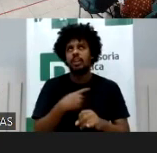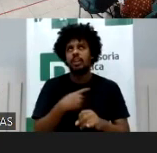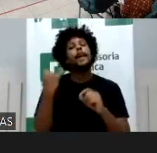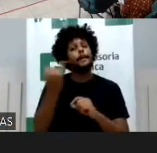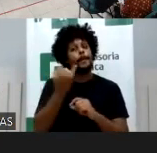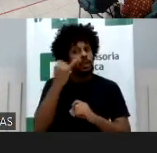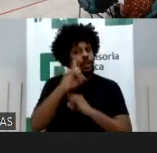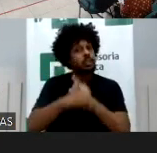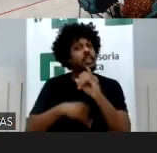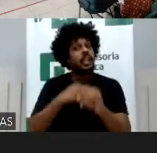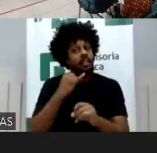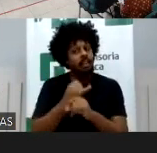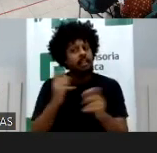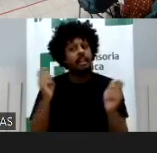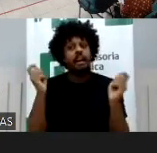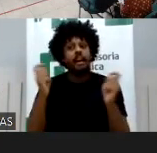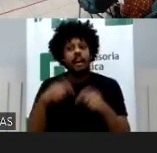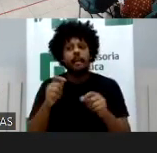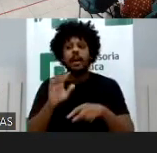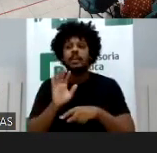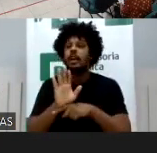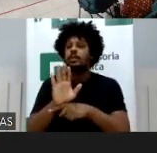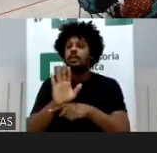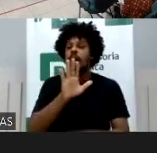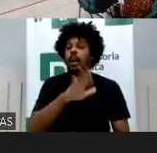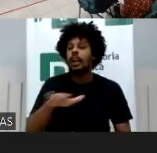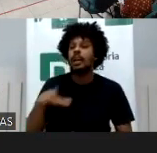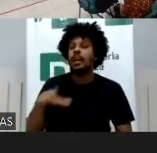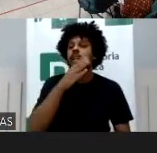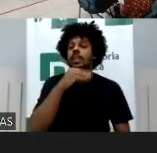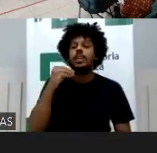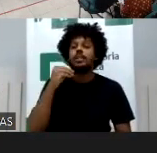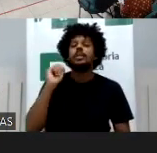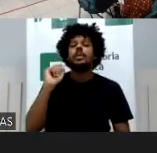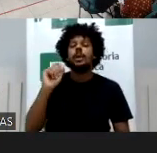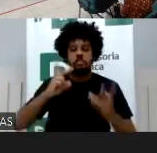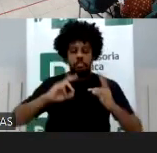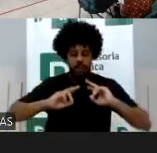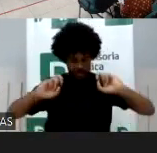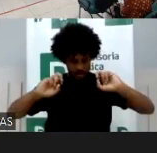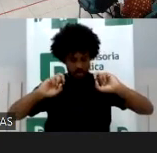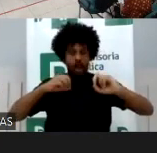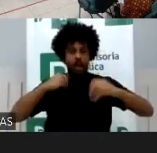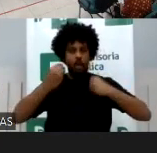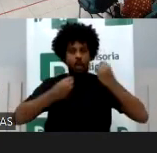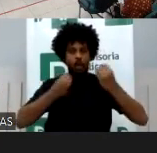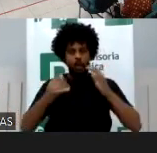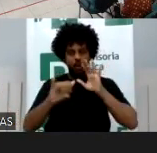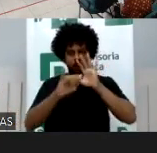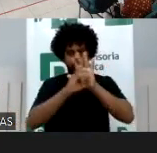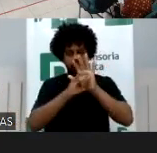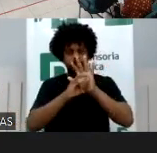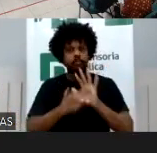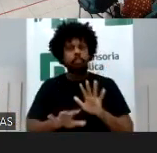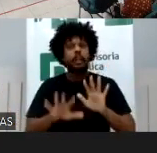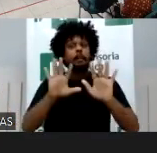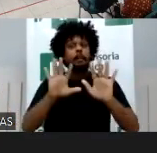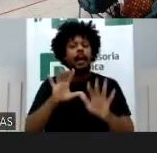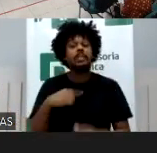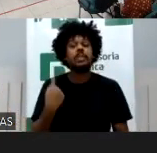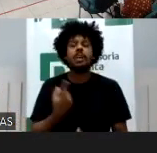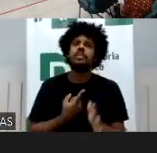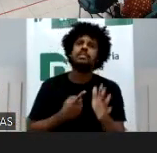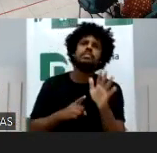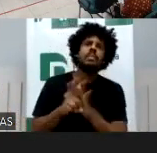personalidades, né? Das crianças e adolescentes da comunidade. E, uma pergunta que se insinuou é os